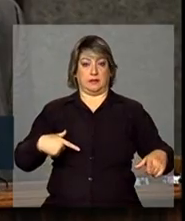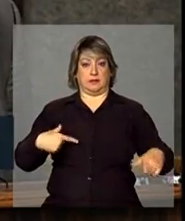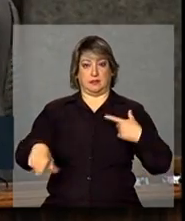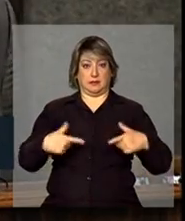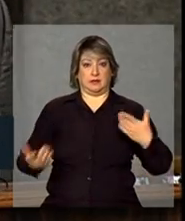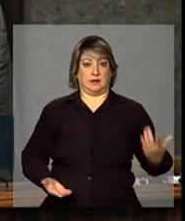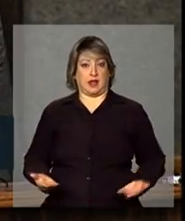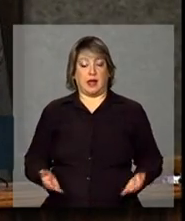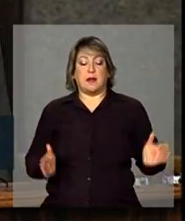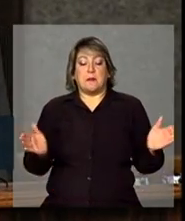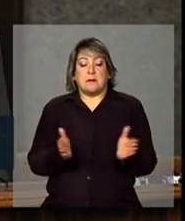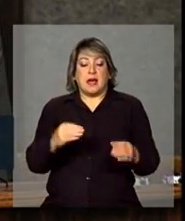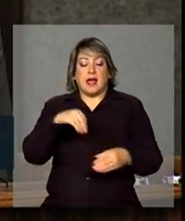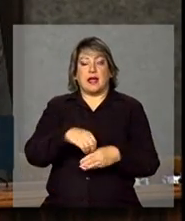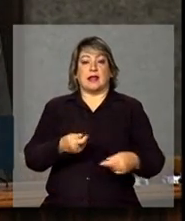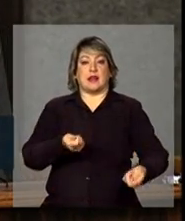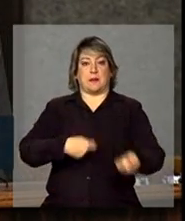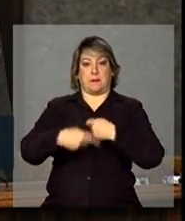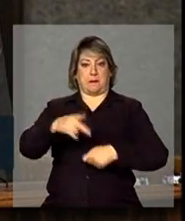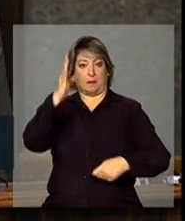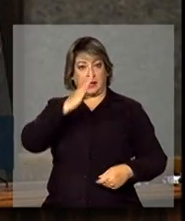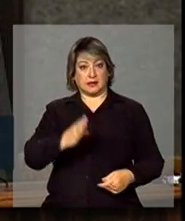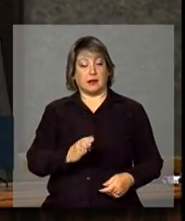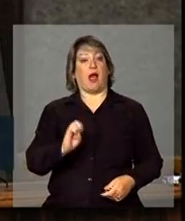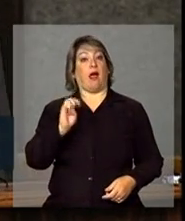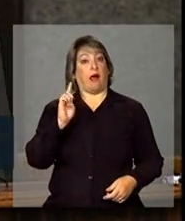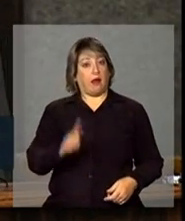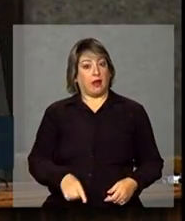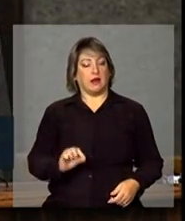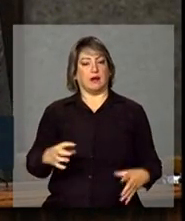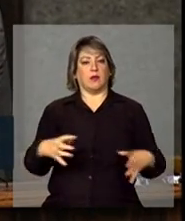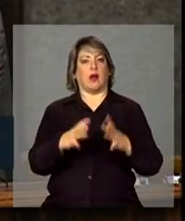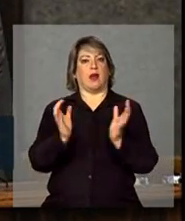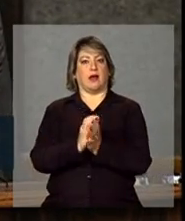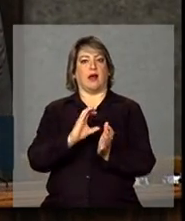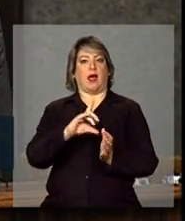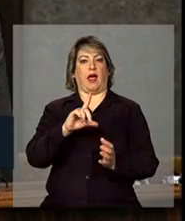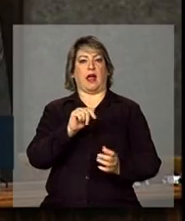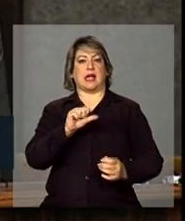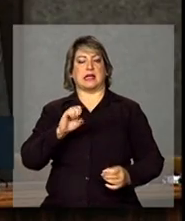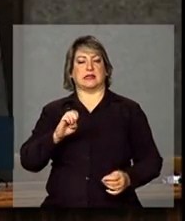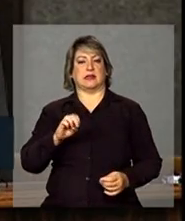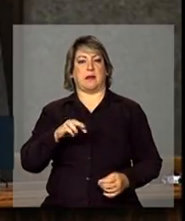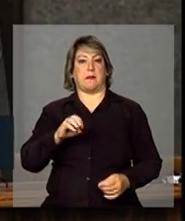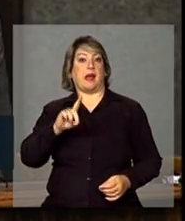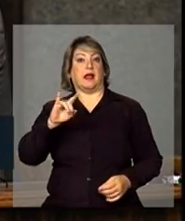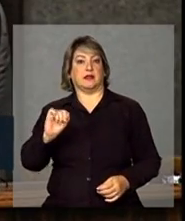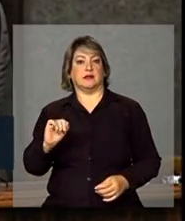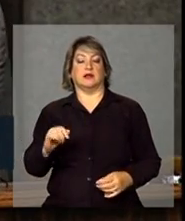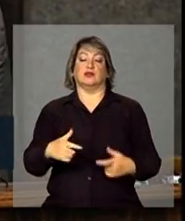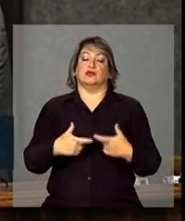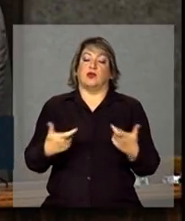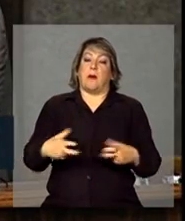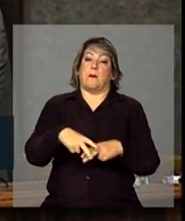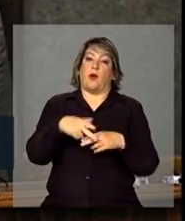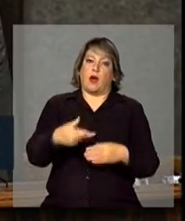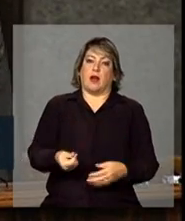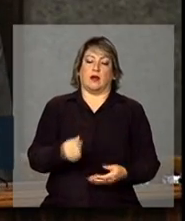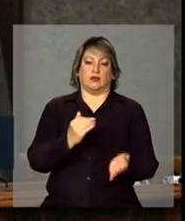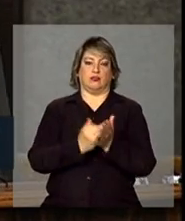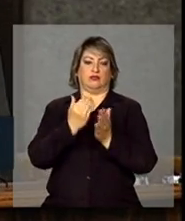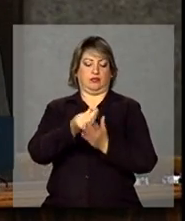nas pequenas empresas brasileiras são parte da classe média, graças ao aumento de